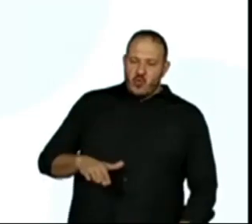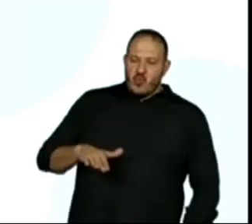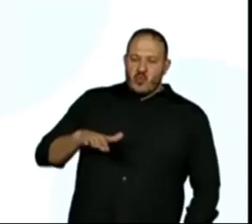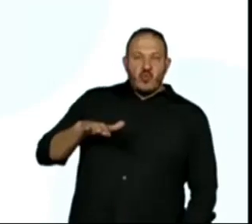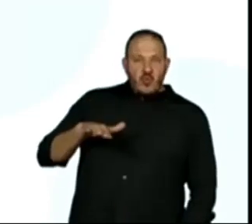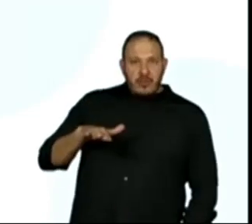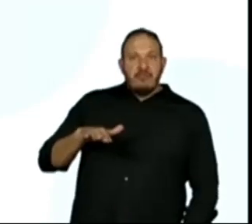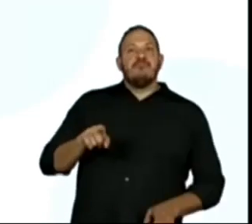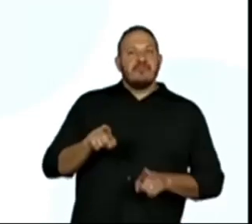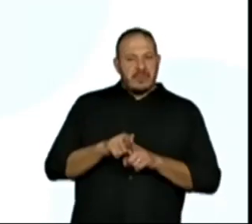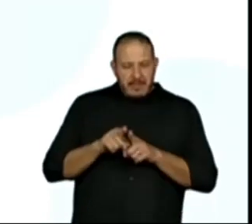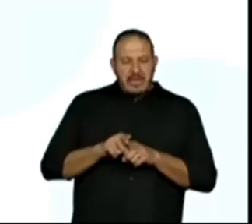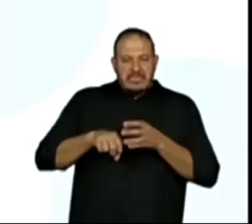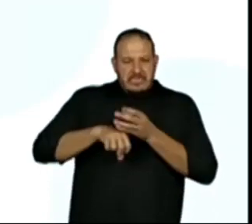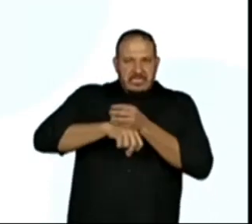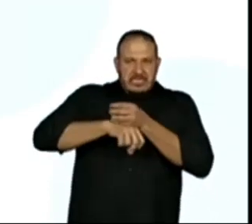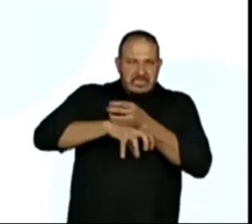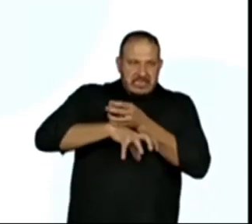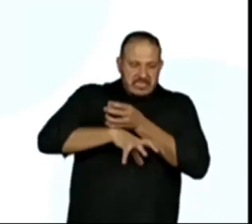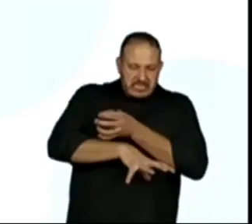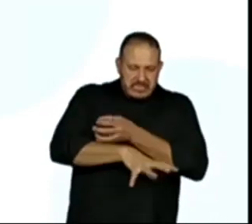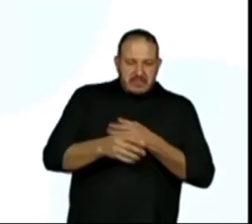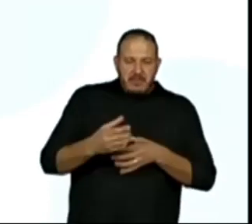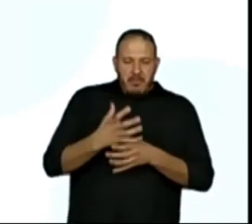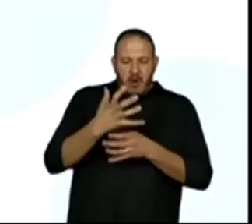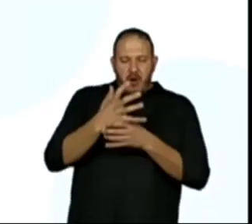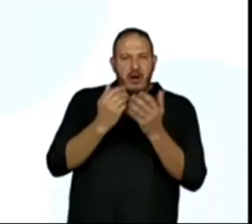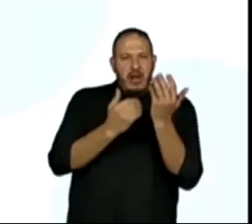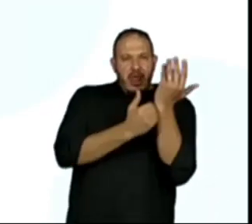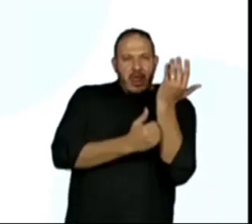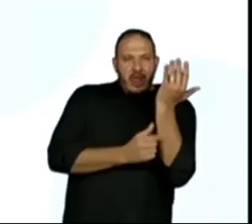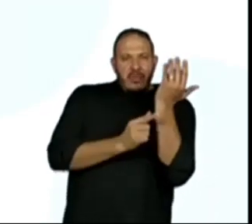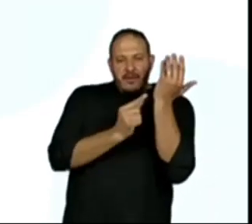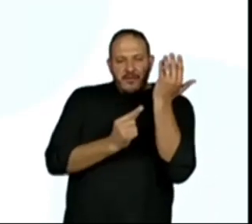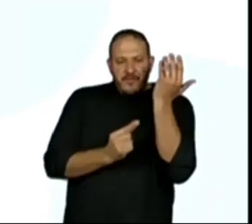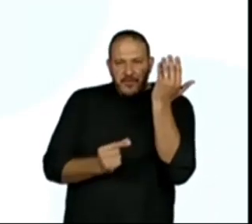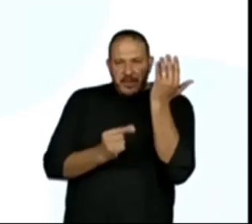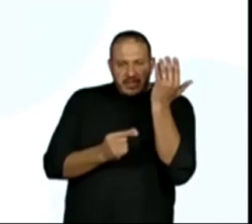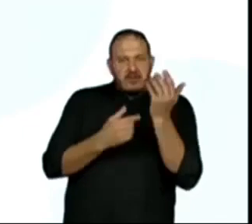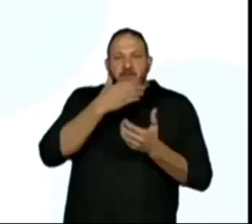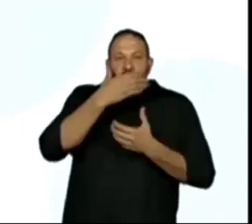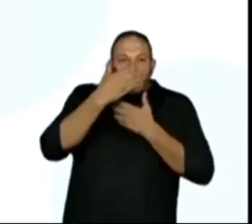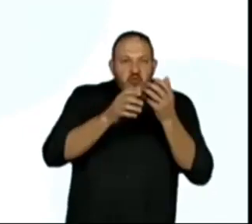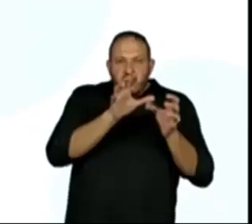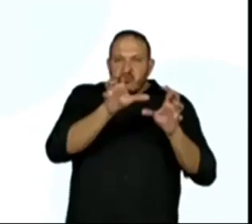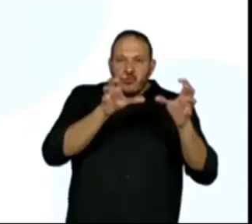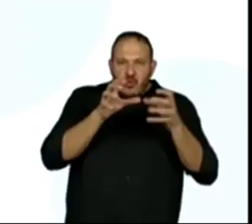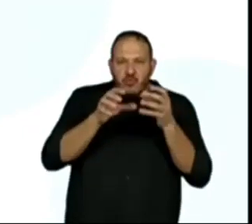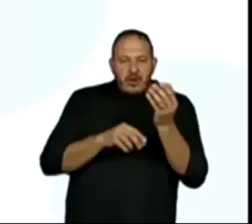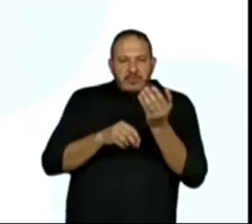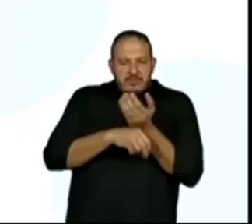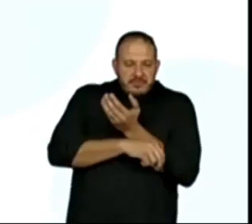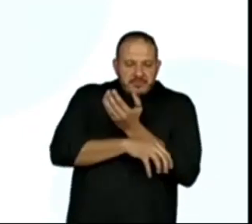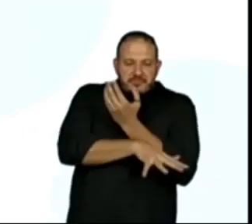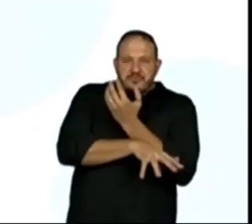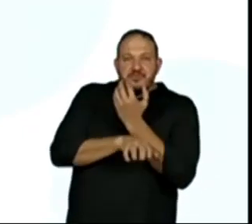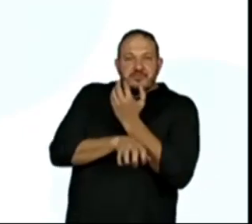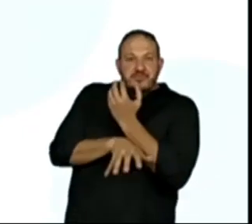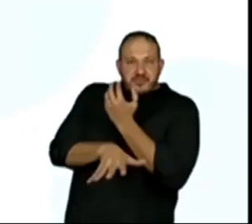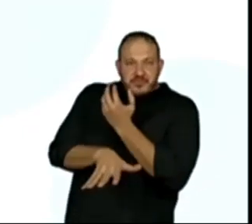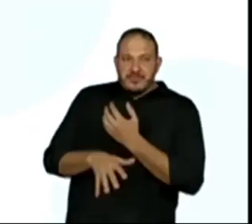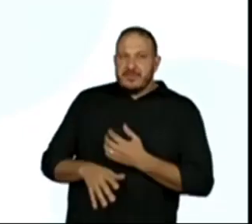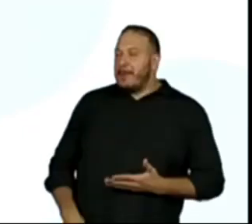de raízes, talo, caule, folhas, frutos e mudas. Aqui eu vou